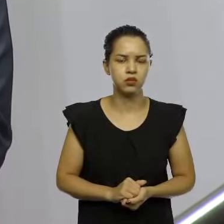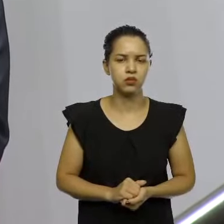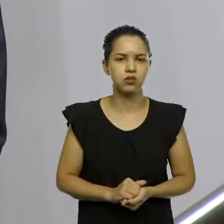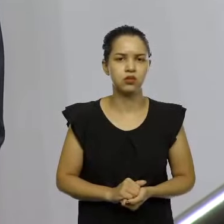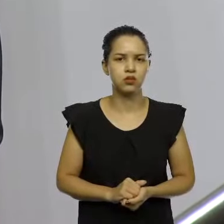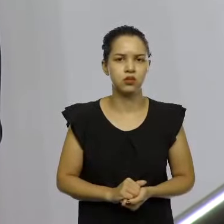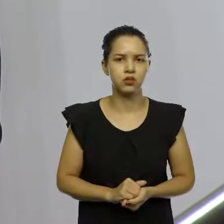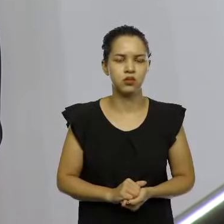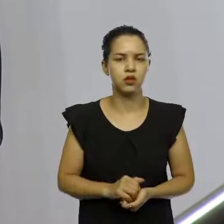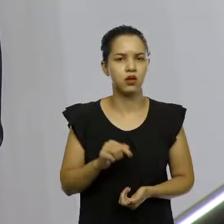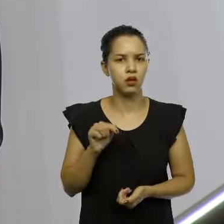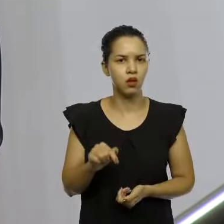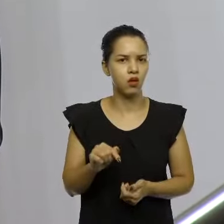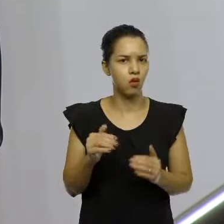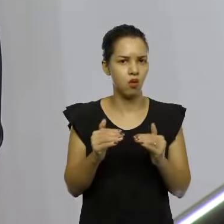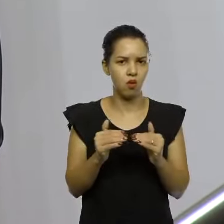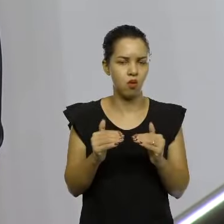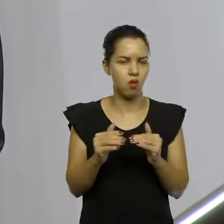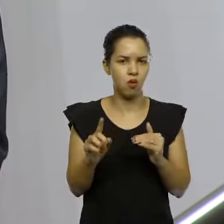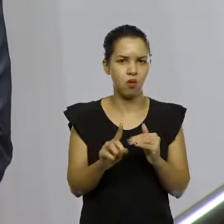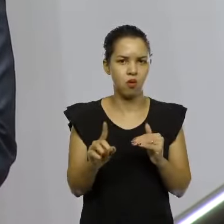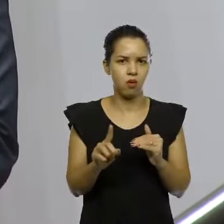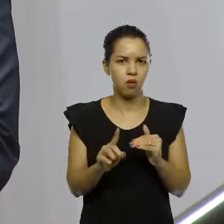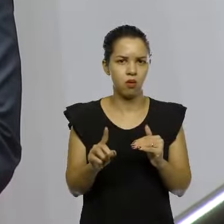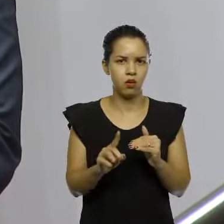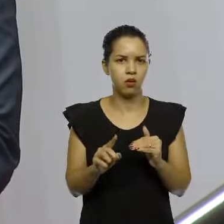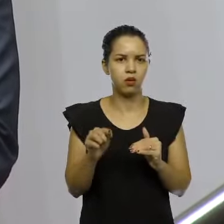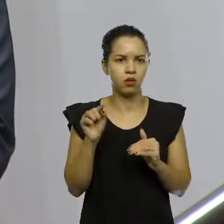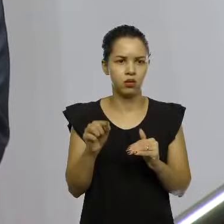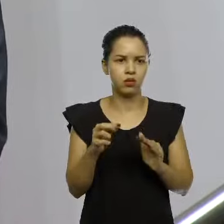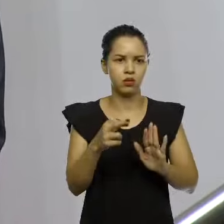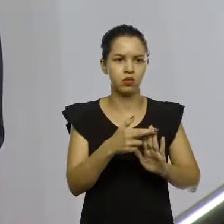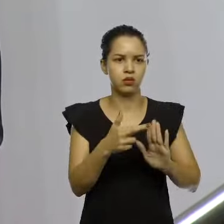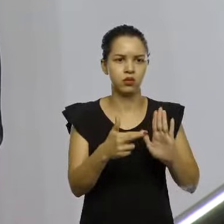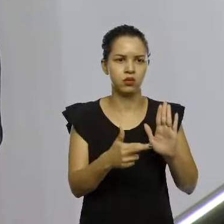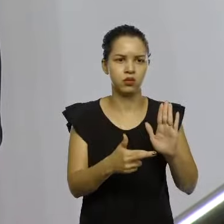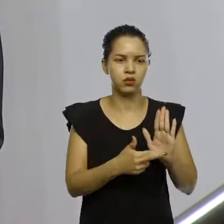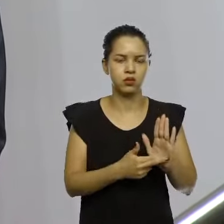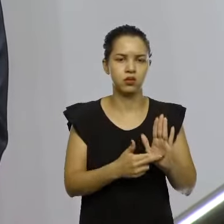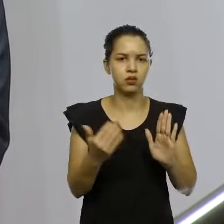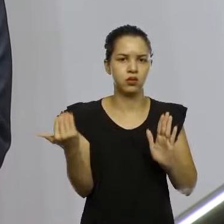Mesmo que eu não concorde. Está lá no regimento, cumpre o prazo.